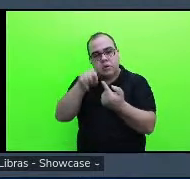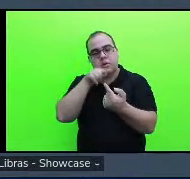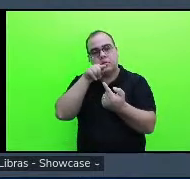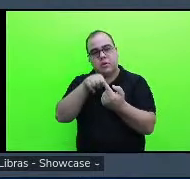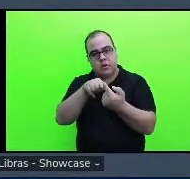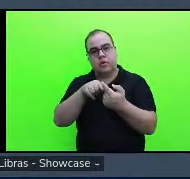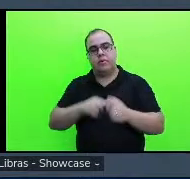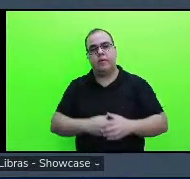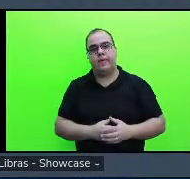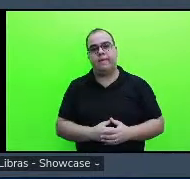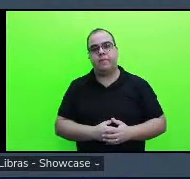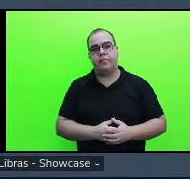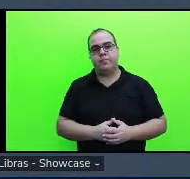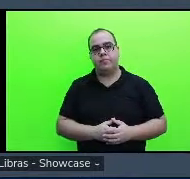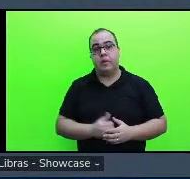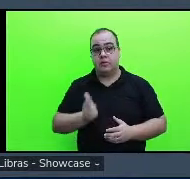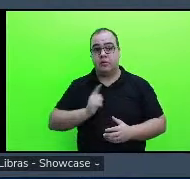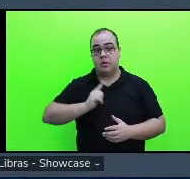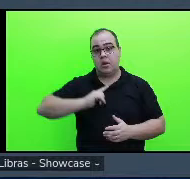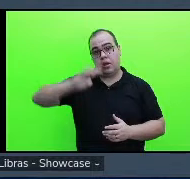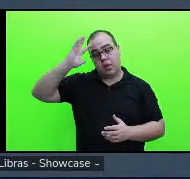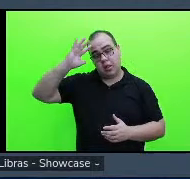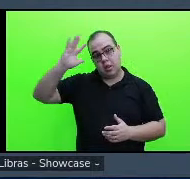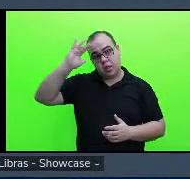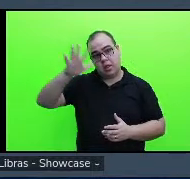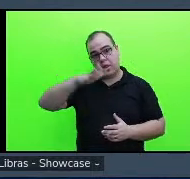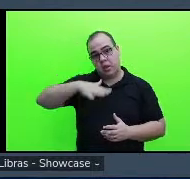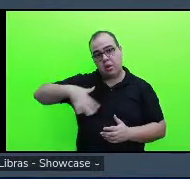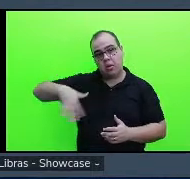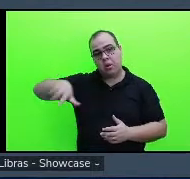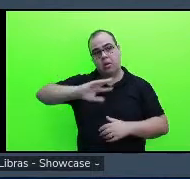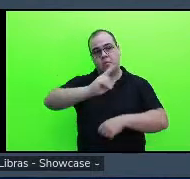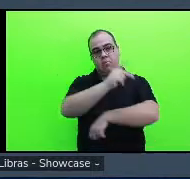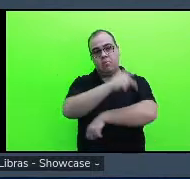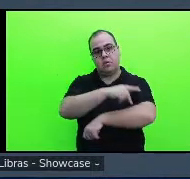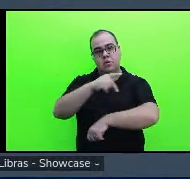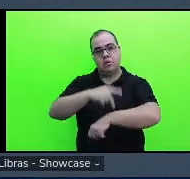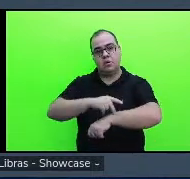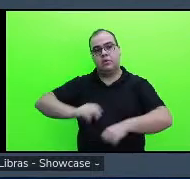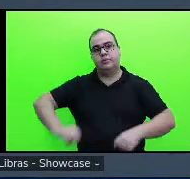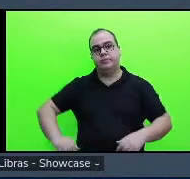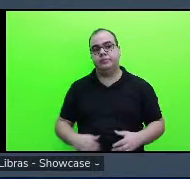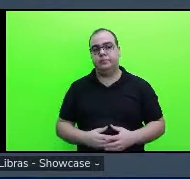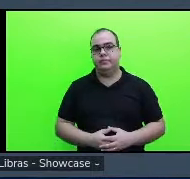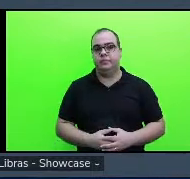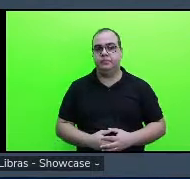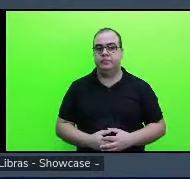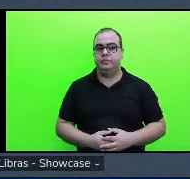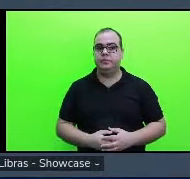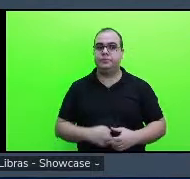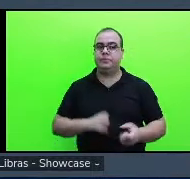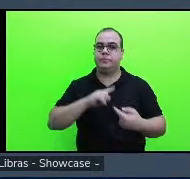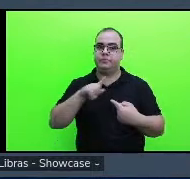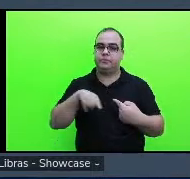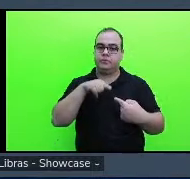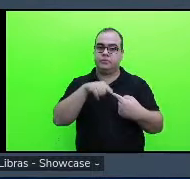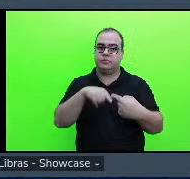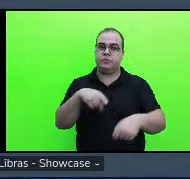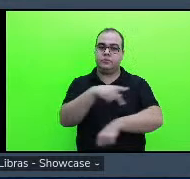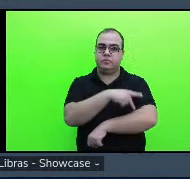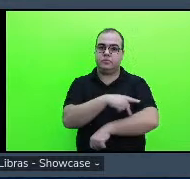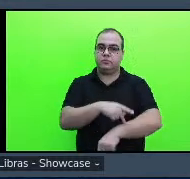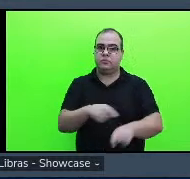concepção mais pedagógica como eu falei com qual objetivo pedagógico e sociopolítico a gente quer